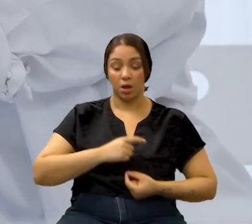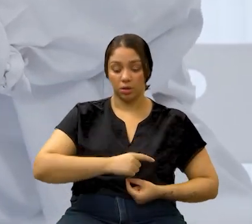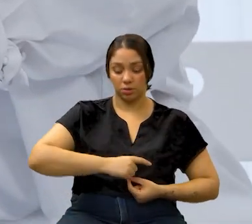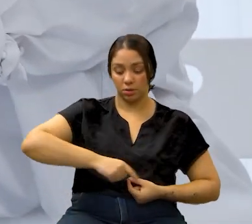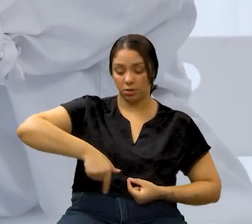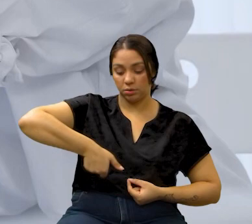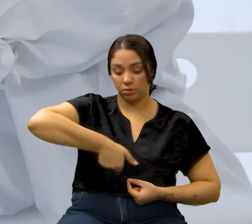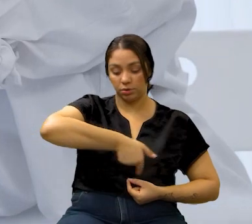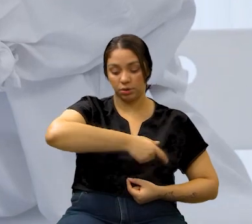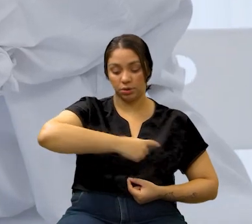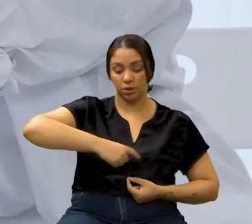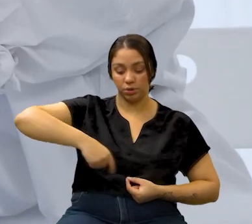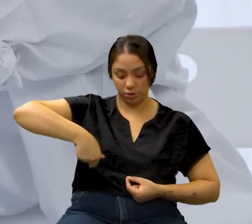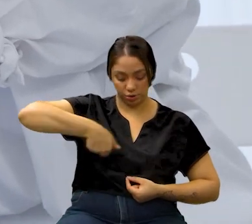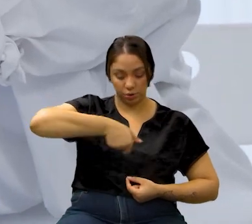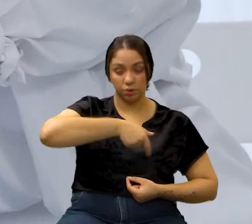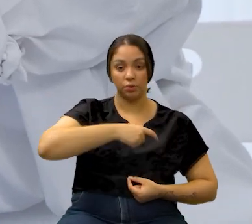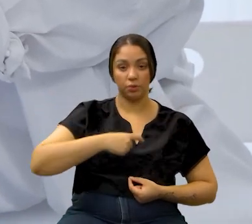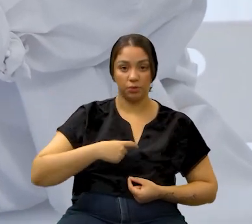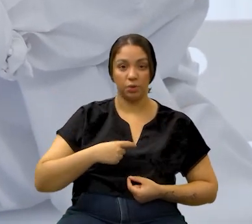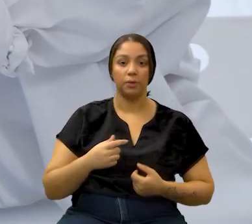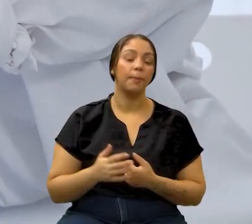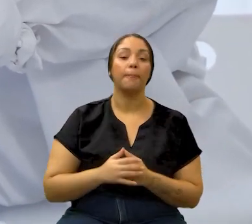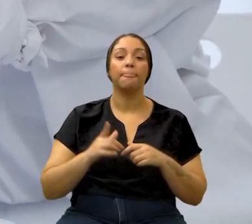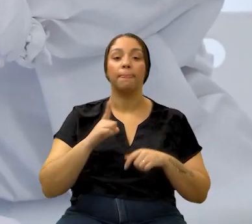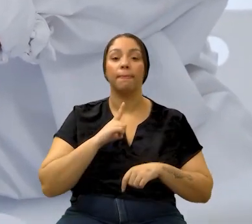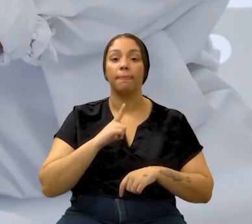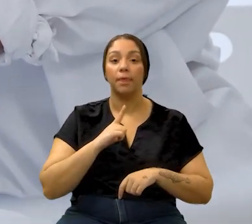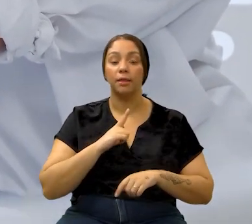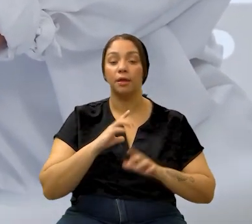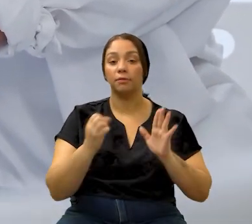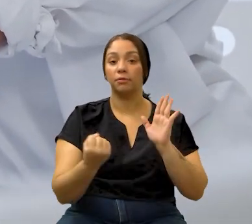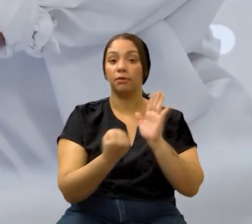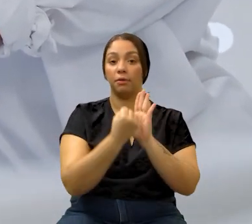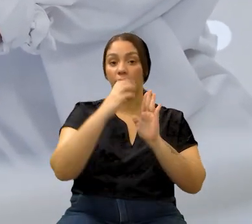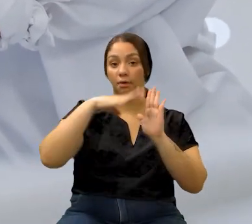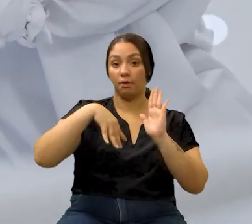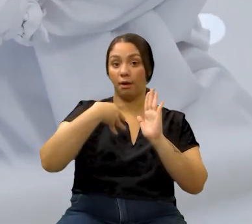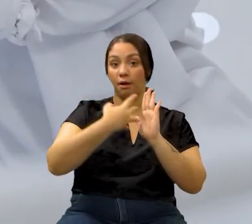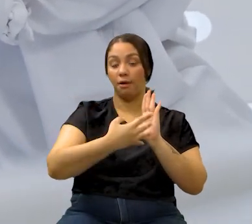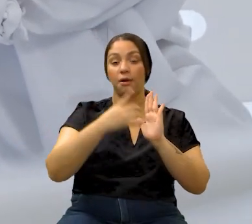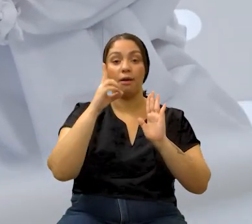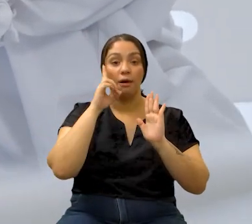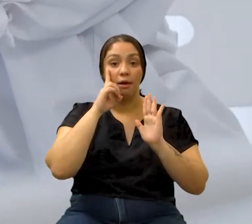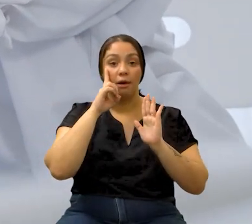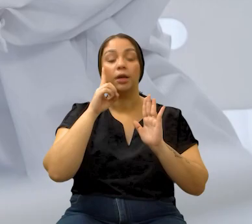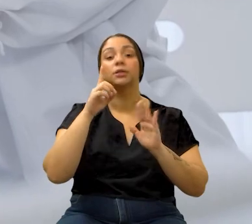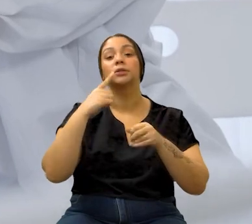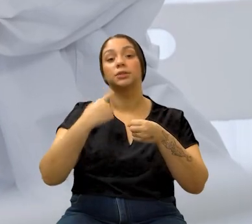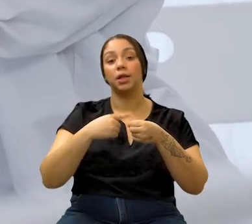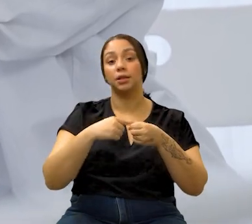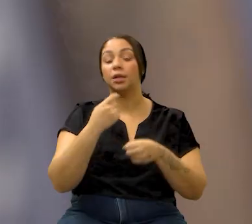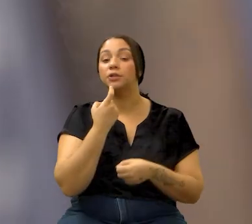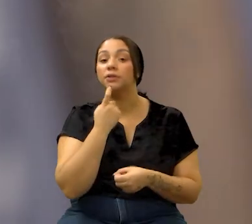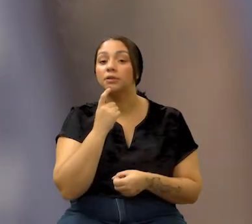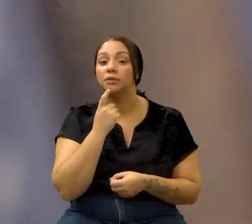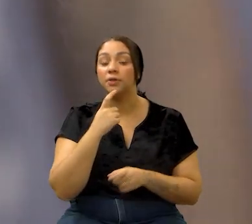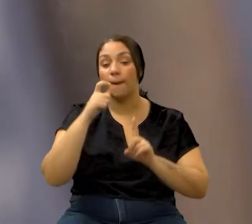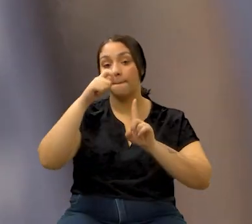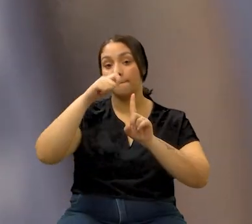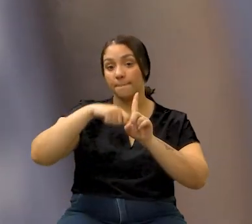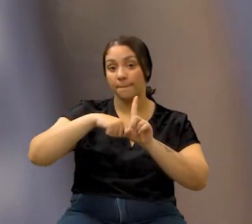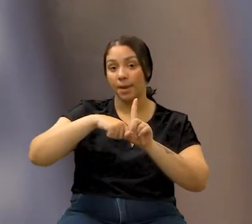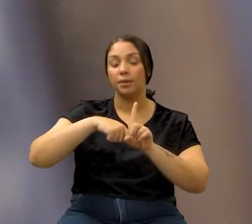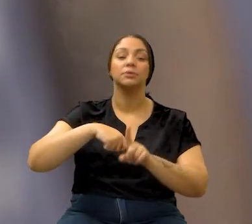intestino. Com a alteração, ficou instituído no calendário oficial de eventos do município de Campinas, o